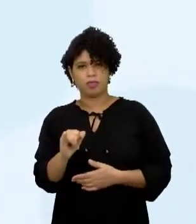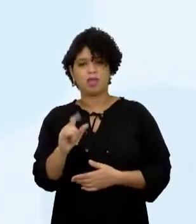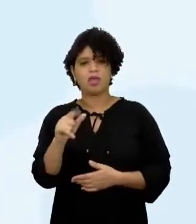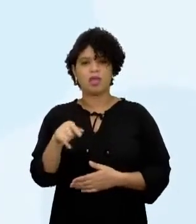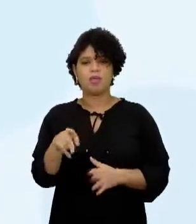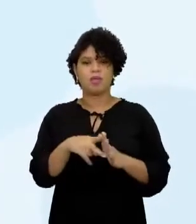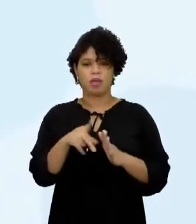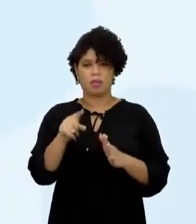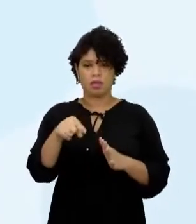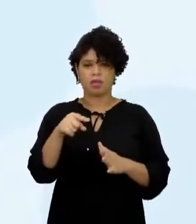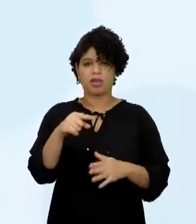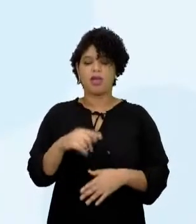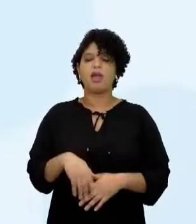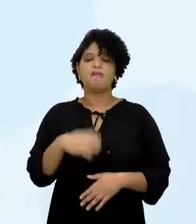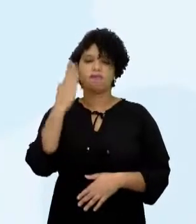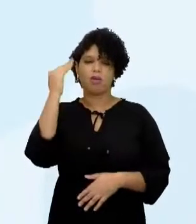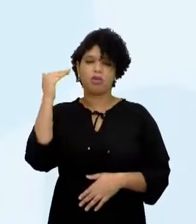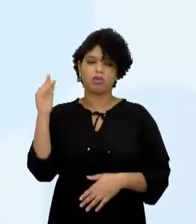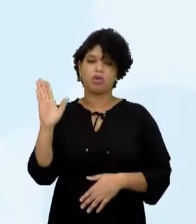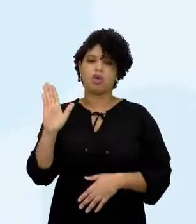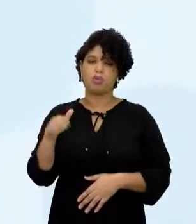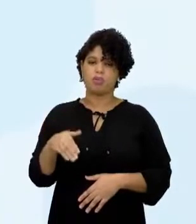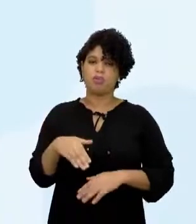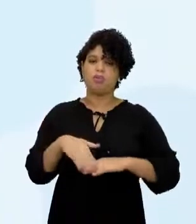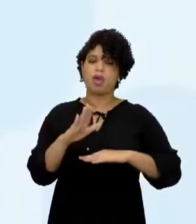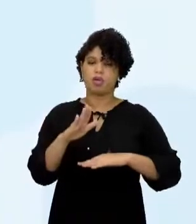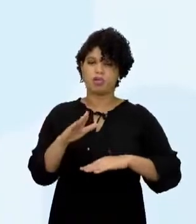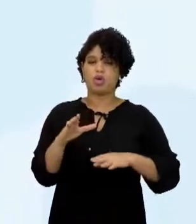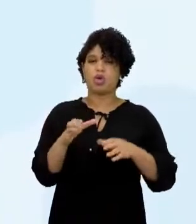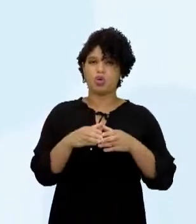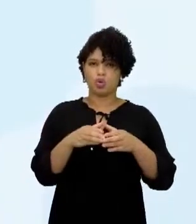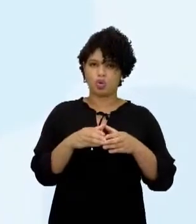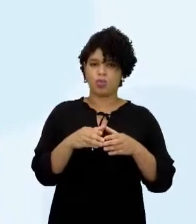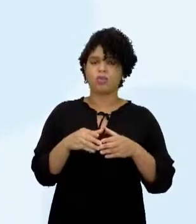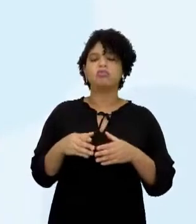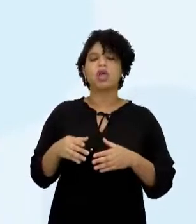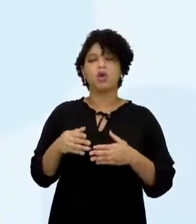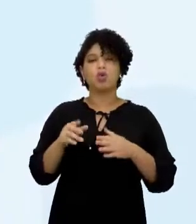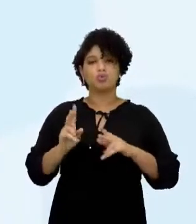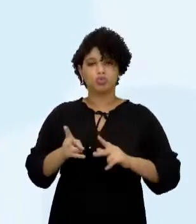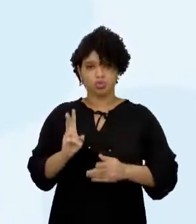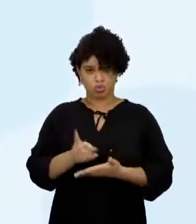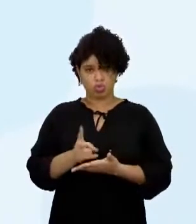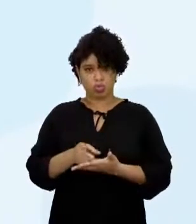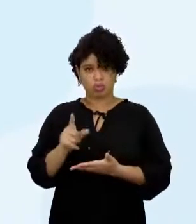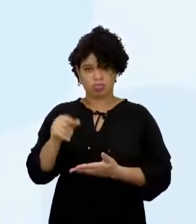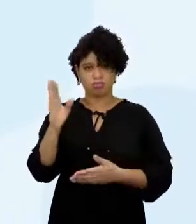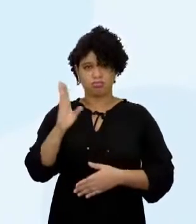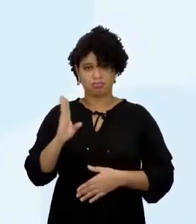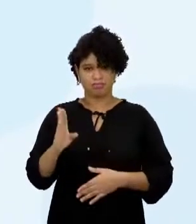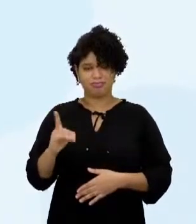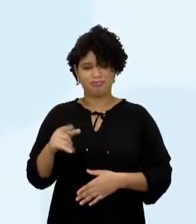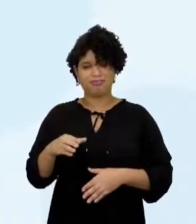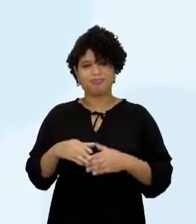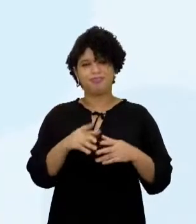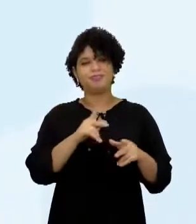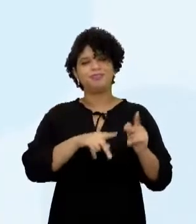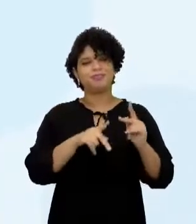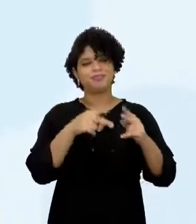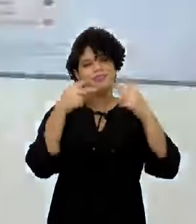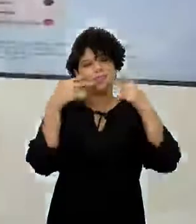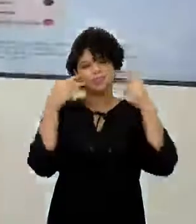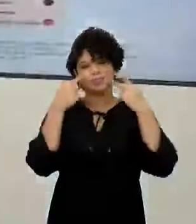né? Que são aí os mais conhecidos aí dos grupos Remanescentes indígenas que nós temos aqui no Brasil